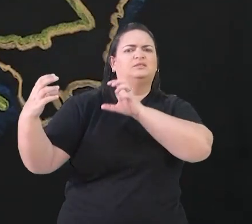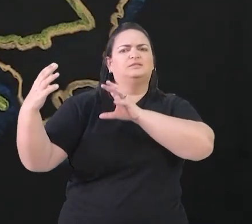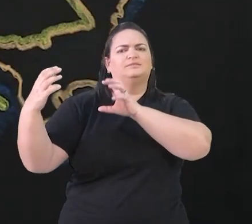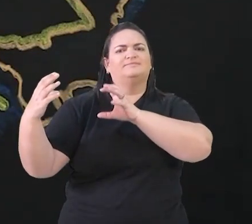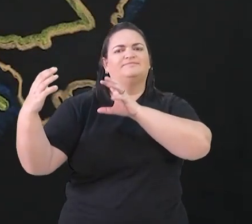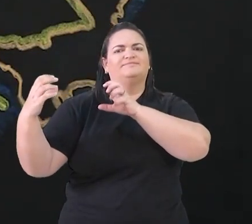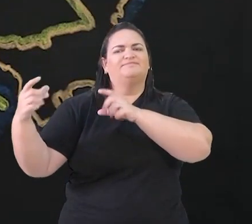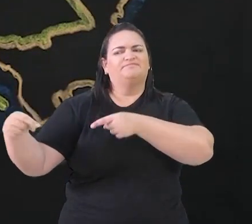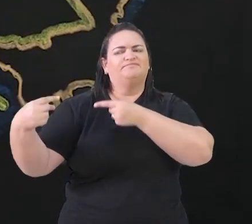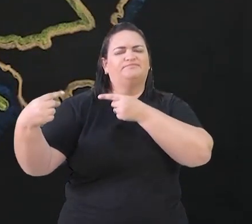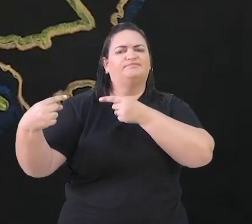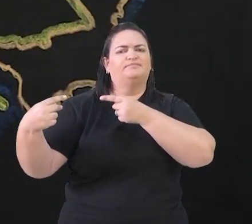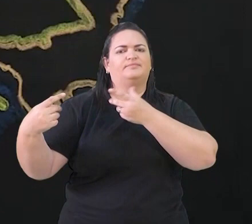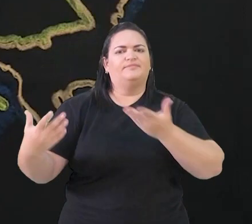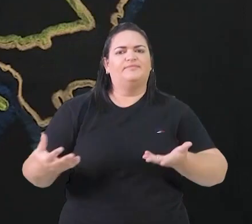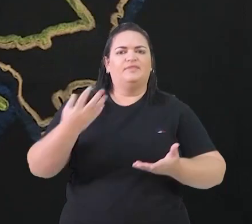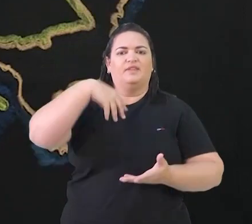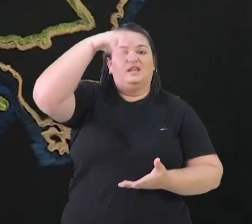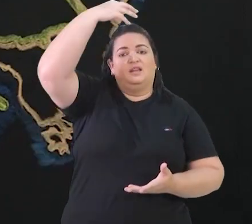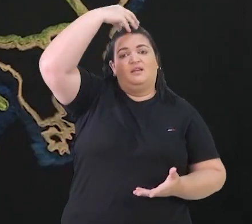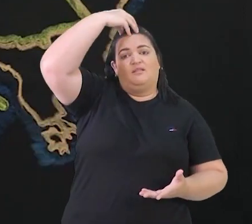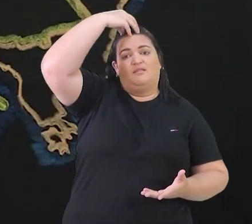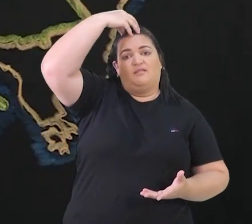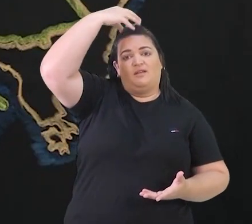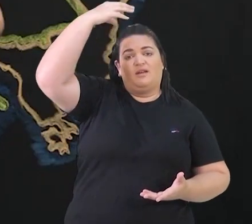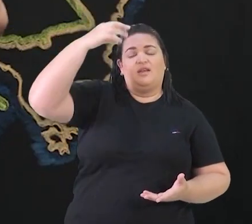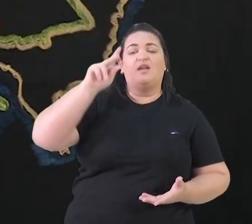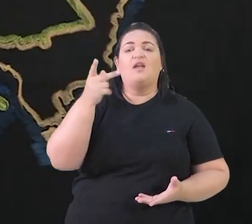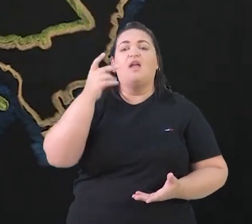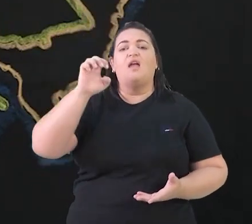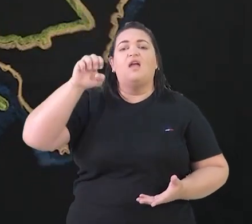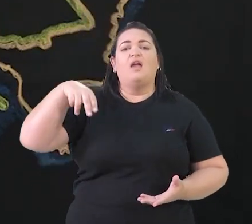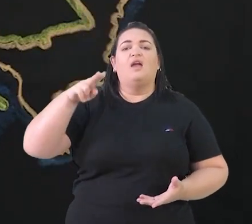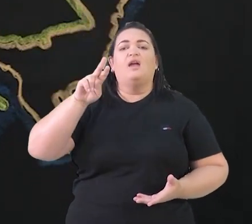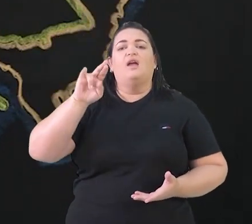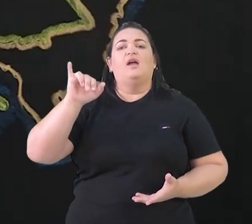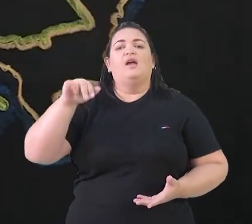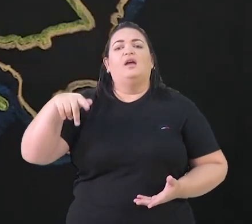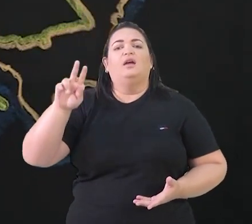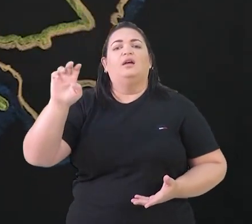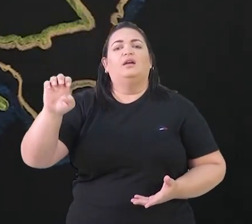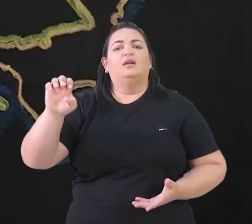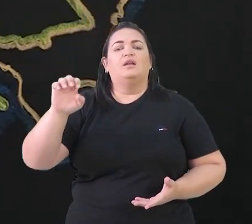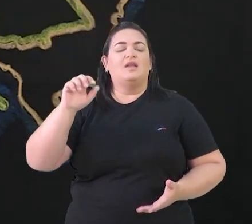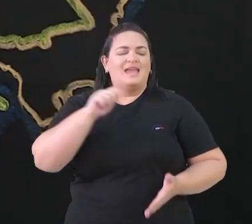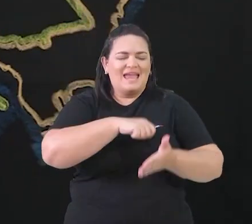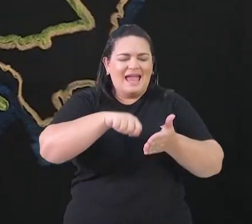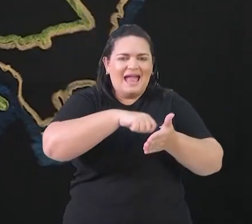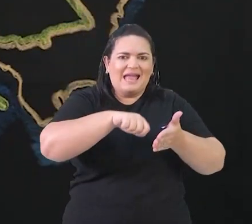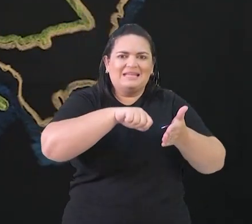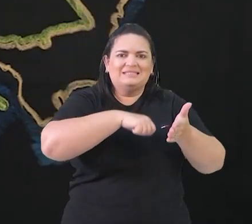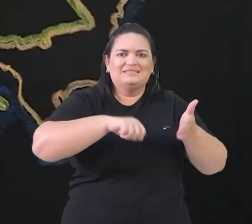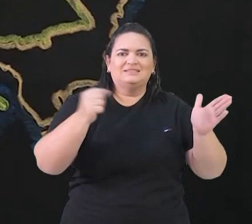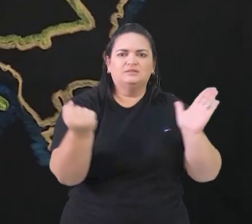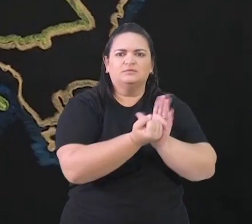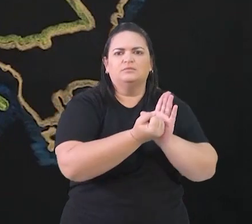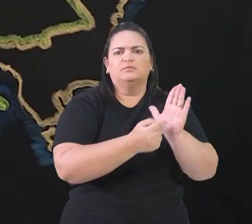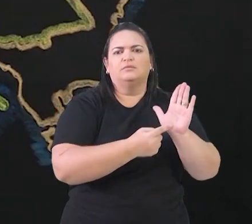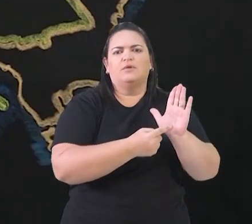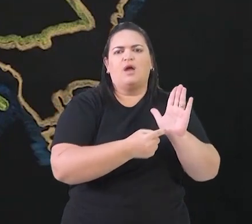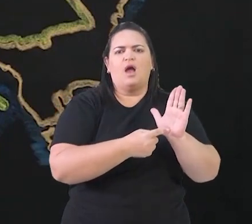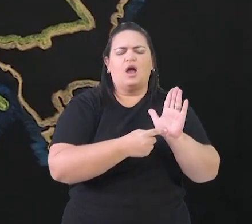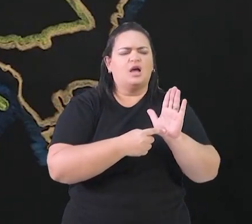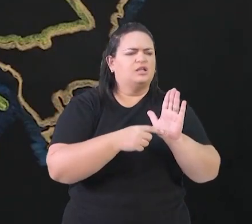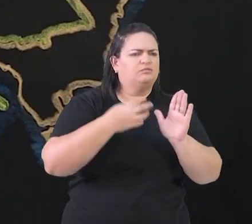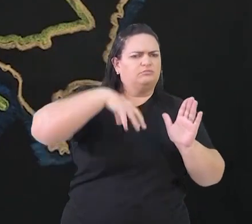o monarca da Inglaterra, Henrique VIII, assina o ato de supremacia que separa a Inglaterra